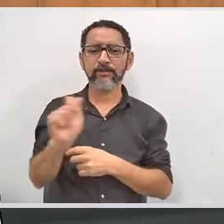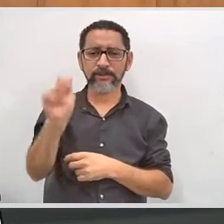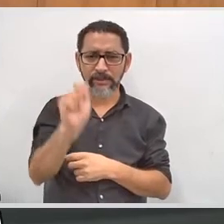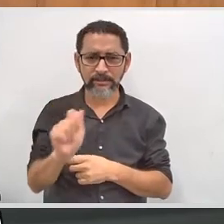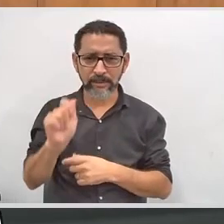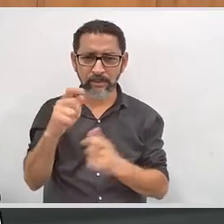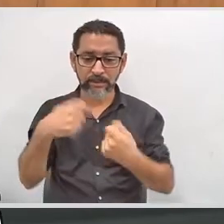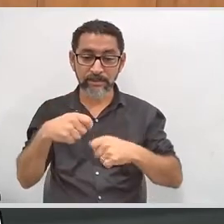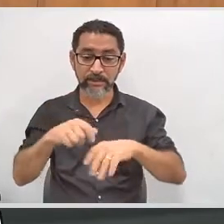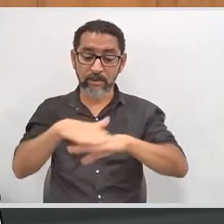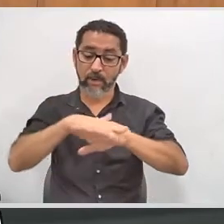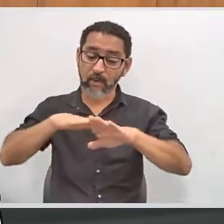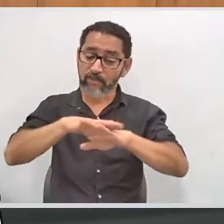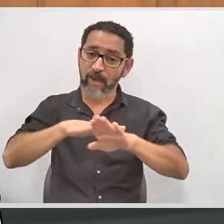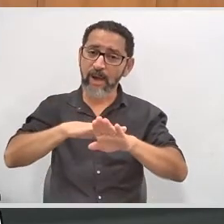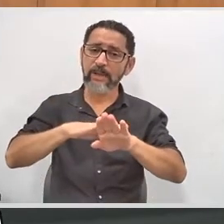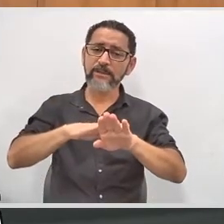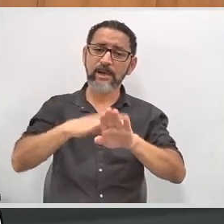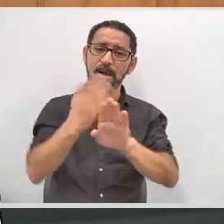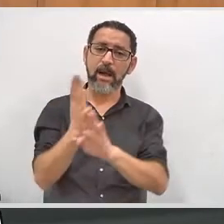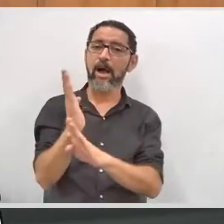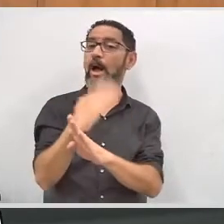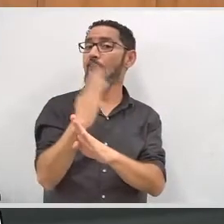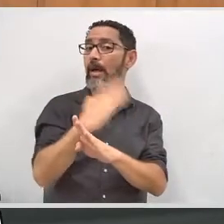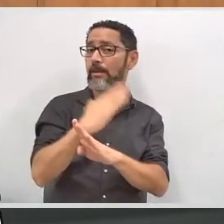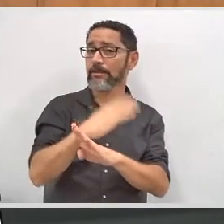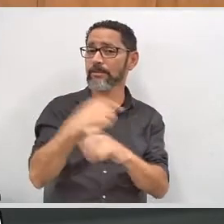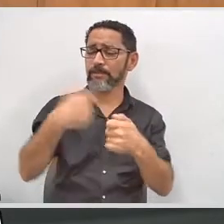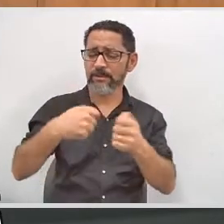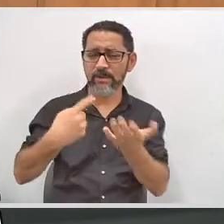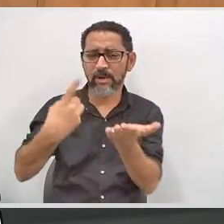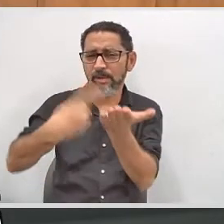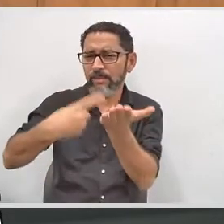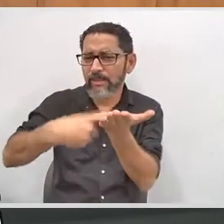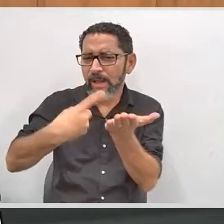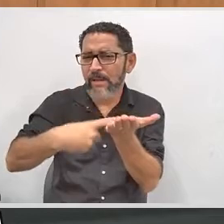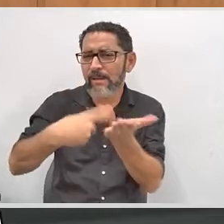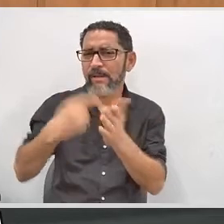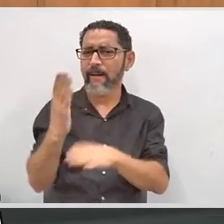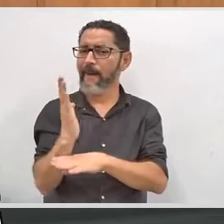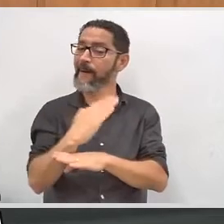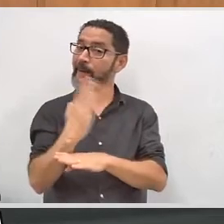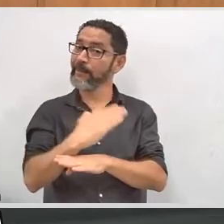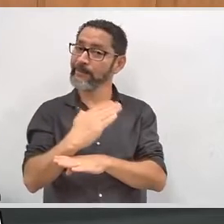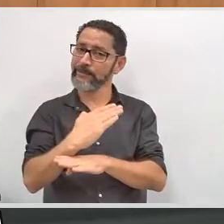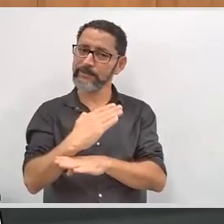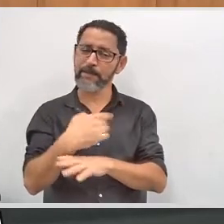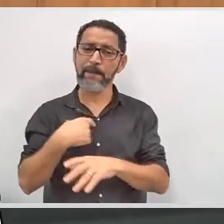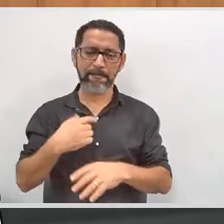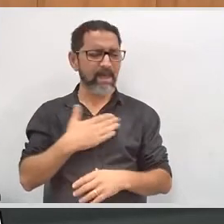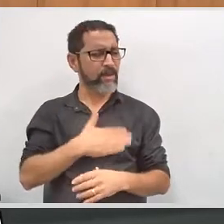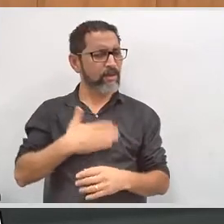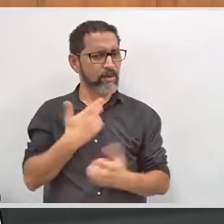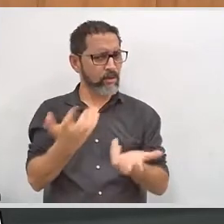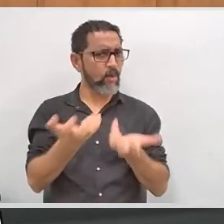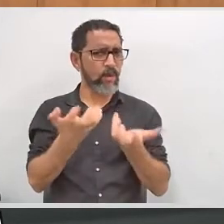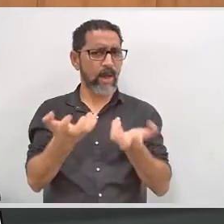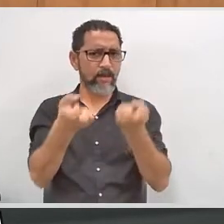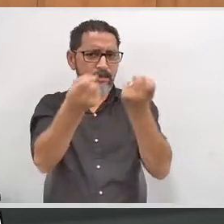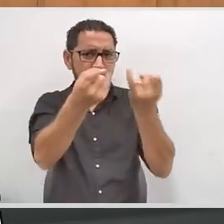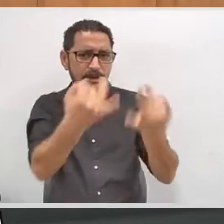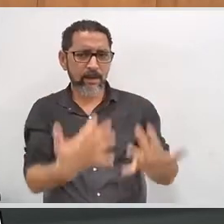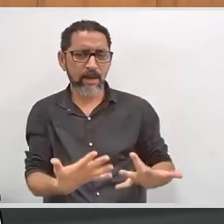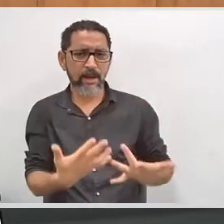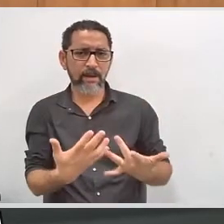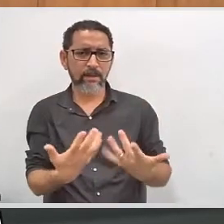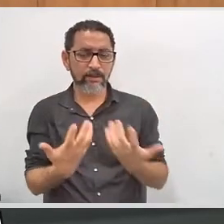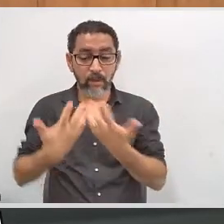essa conversa anterior, havendo uma combinação, sem dúvida, acho que não haverá problema nenhum. Isso é interessante. Eu gostaria de ressaltar, realmente,